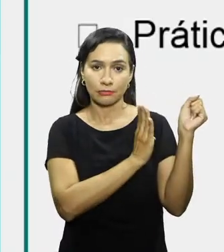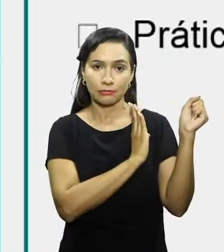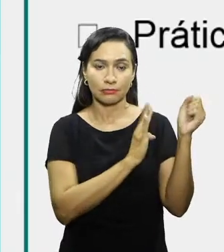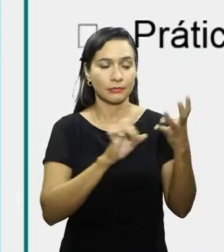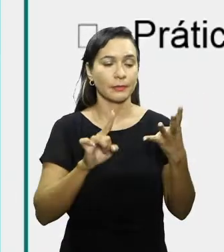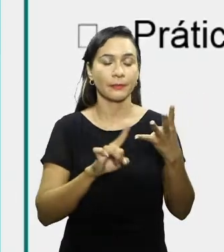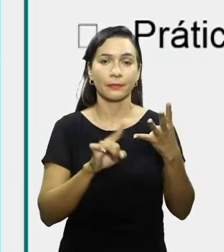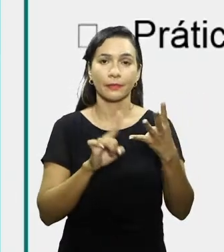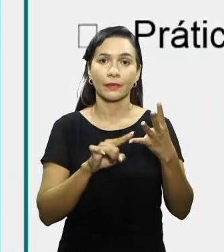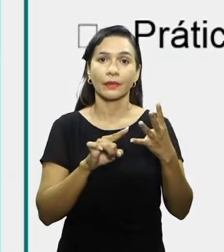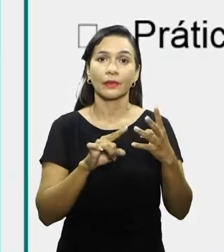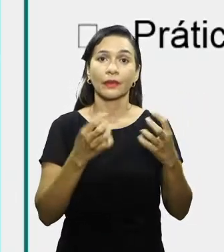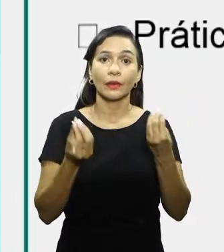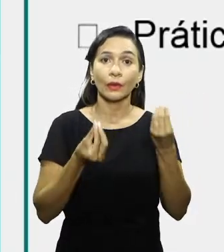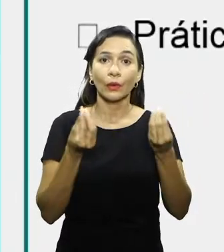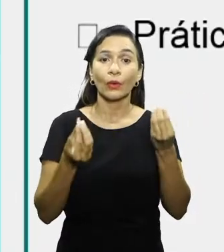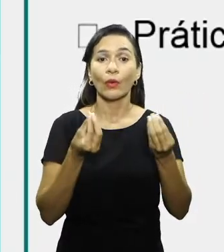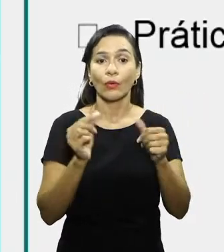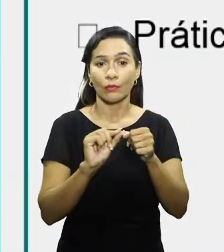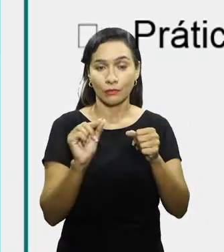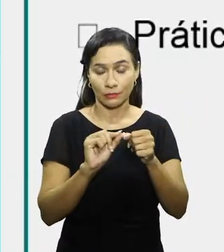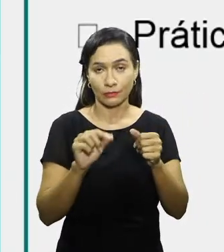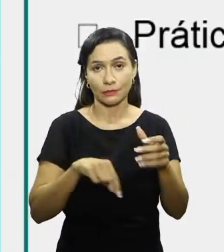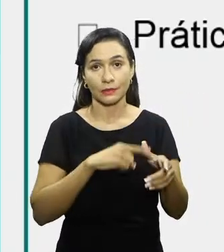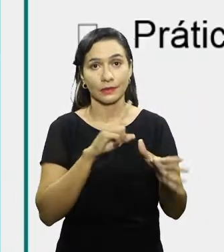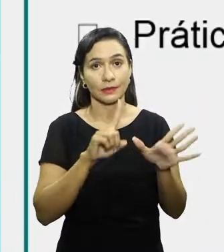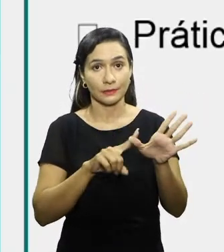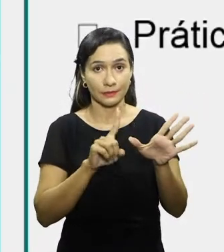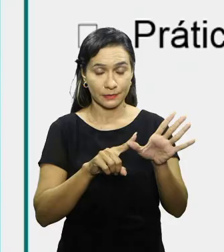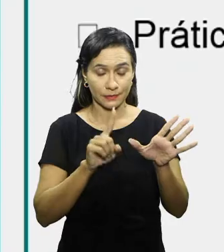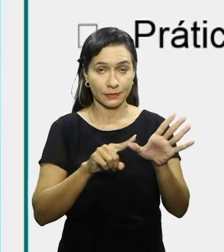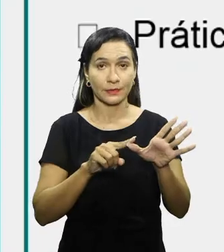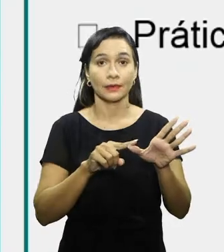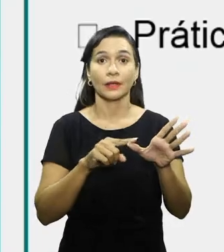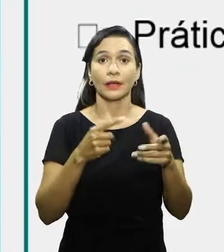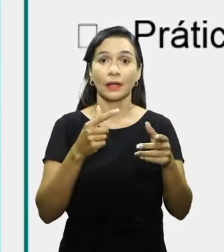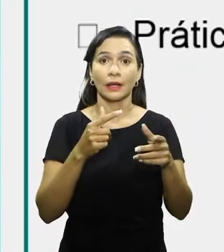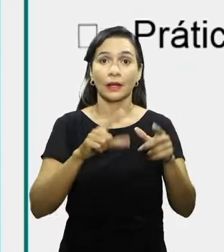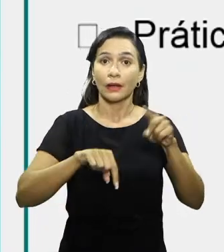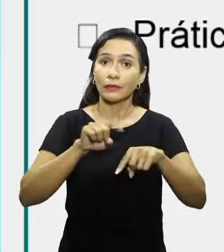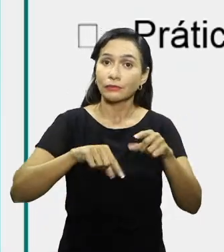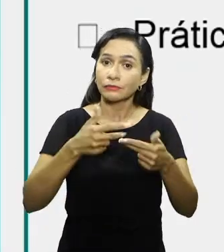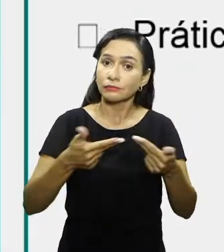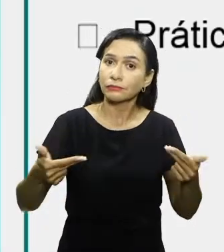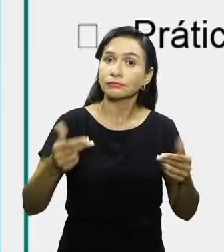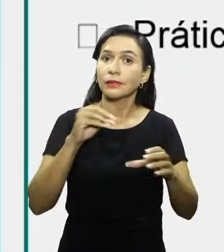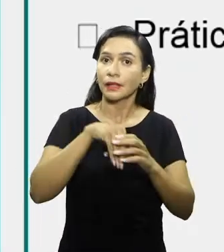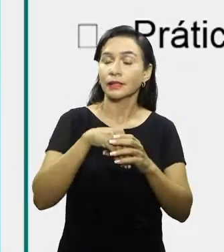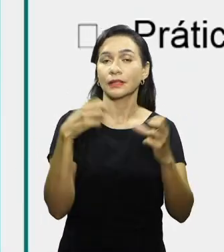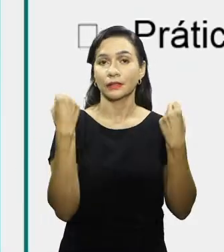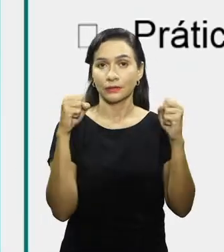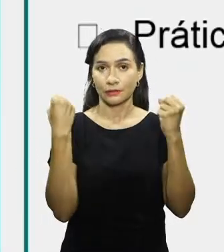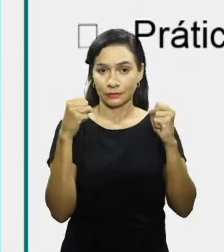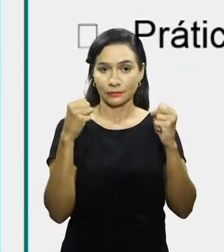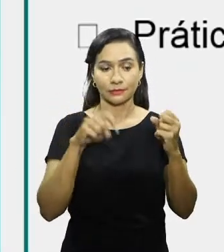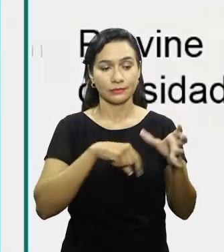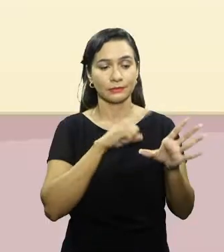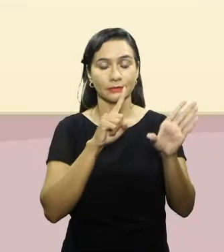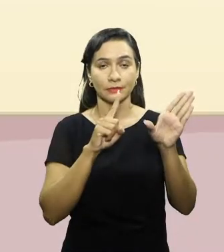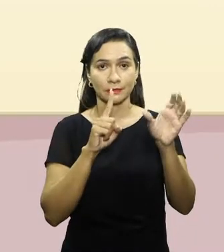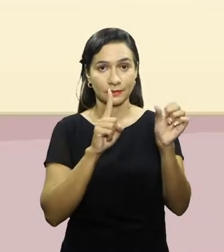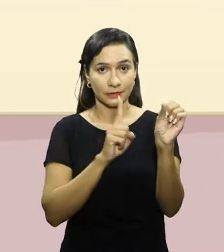intensidade no exercício físico, os métodos de monitoramento do exercício físico e finalizaremos com a prática do dia.